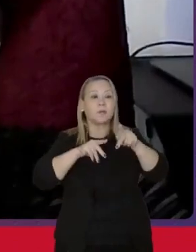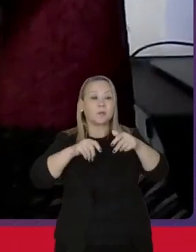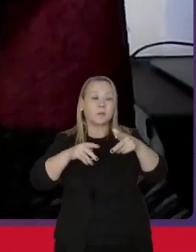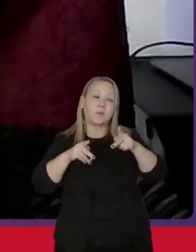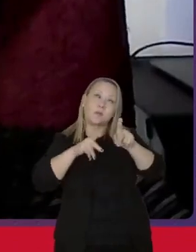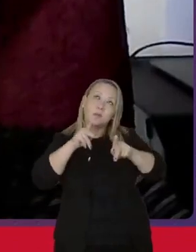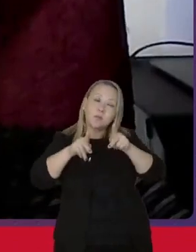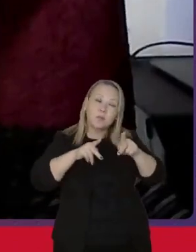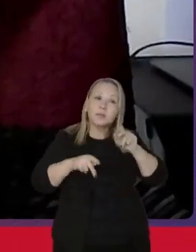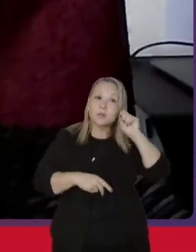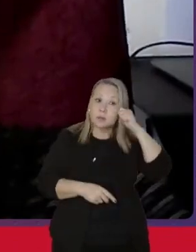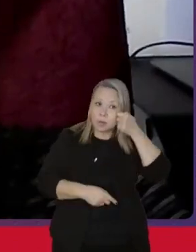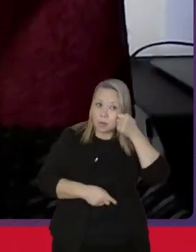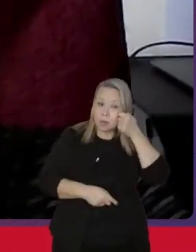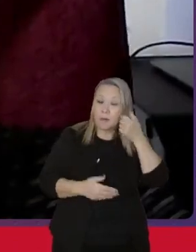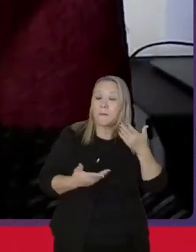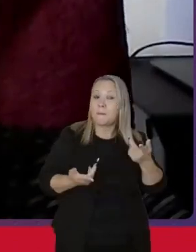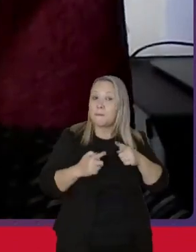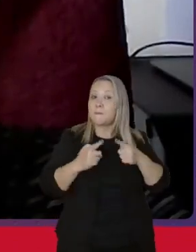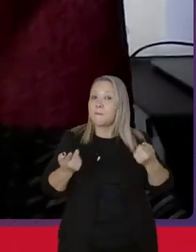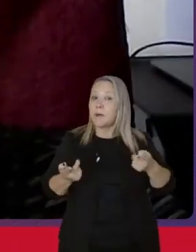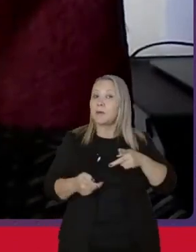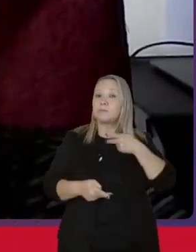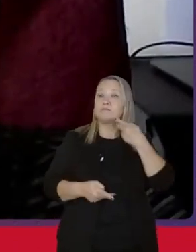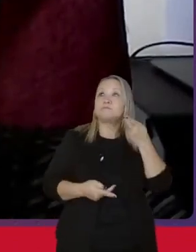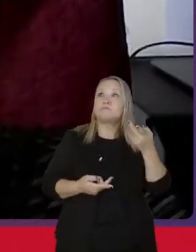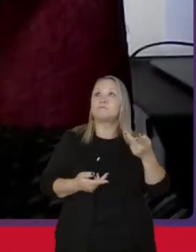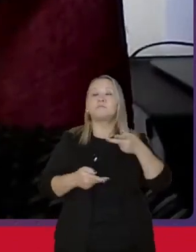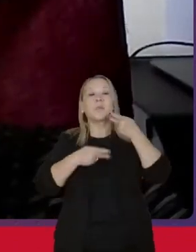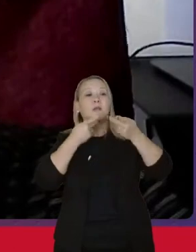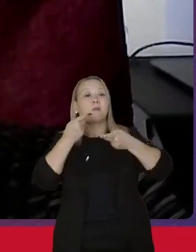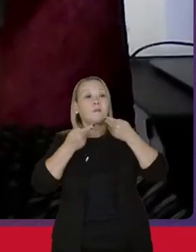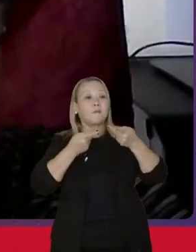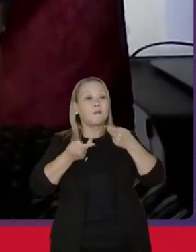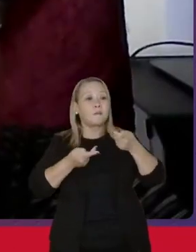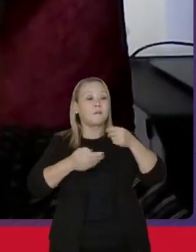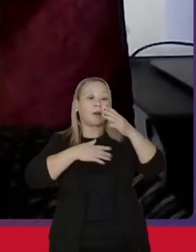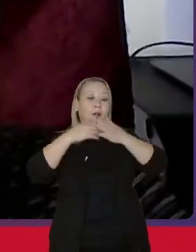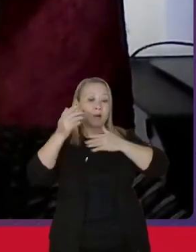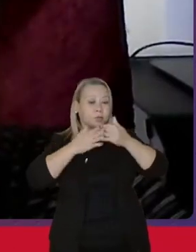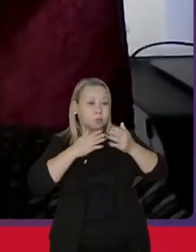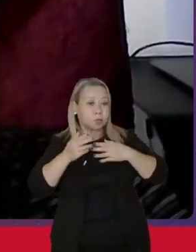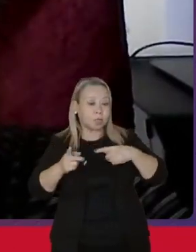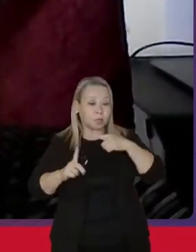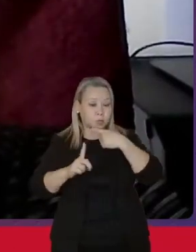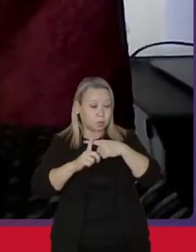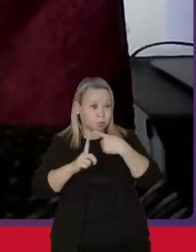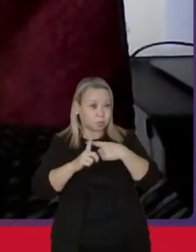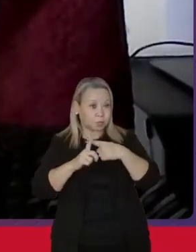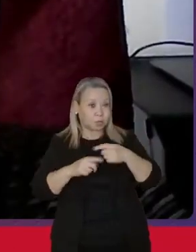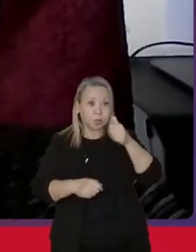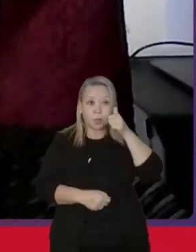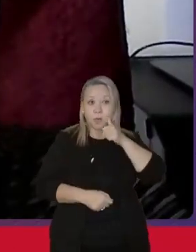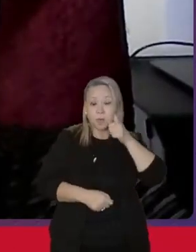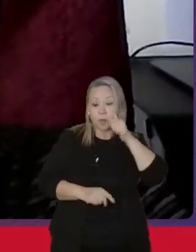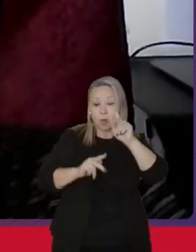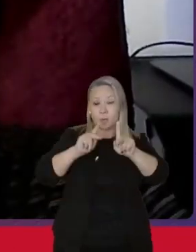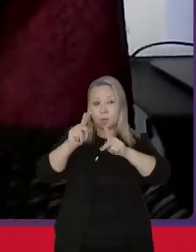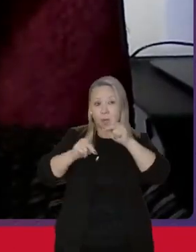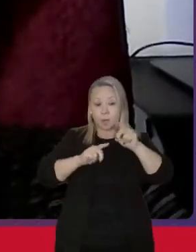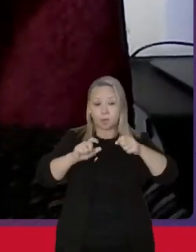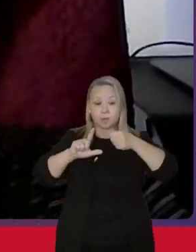Mas cabe falar de ações afirmativas também para mulheres, para o público